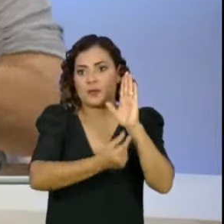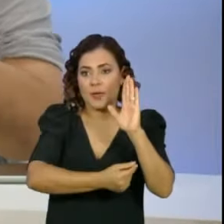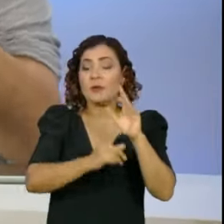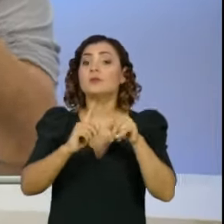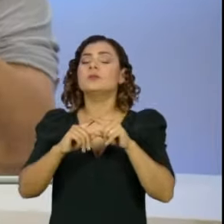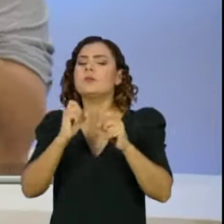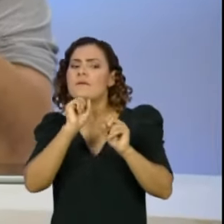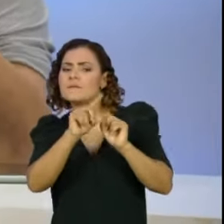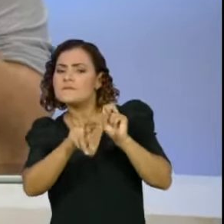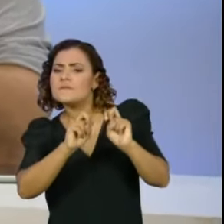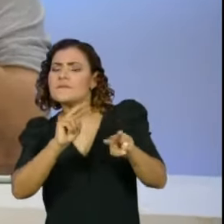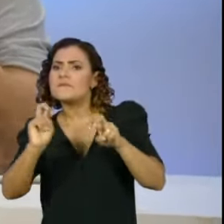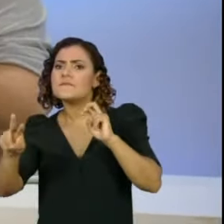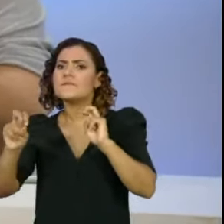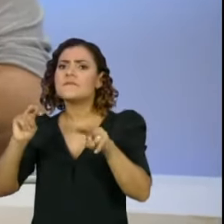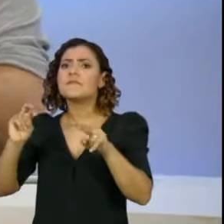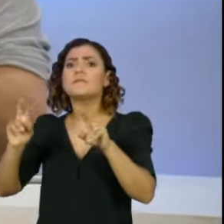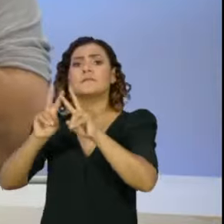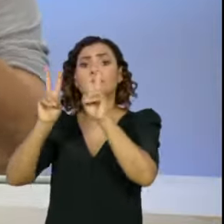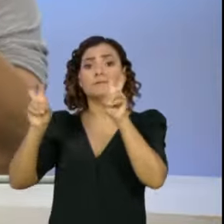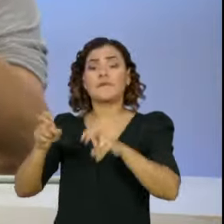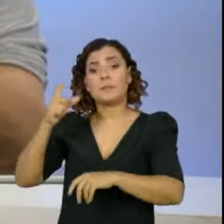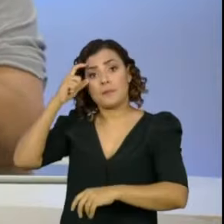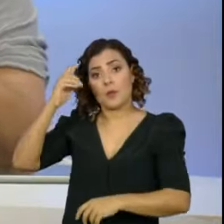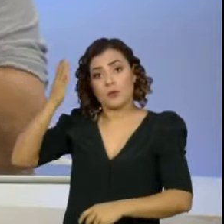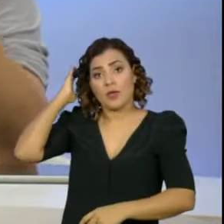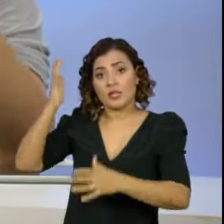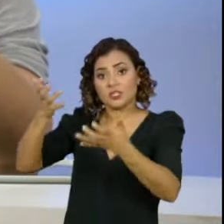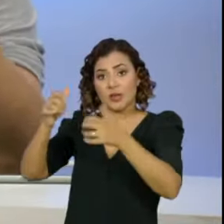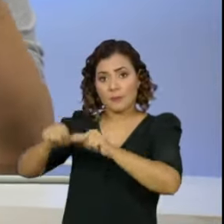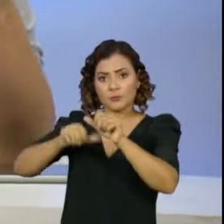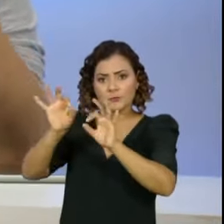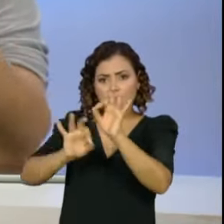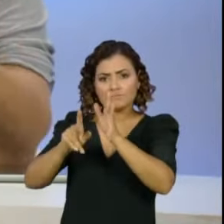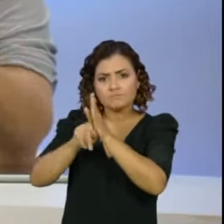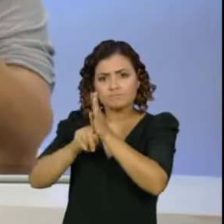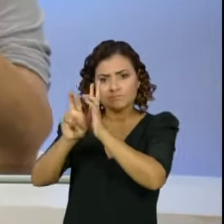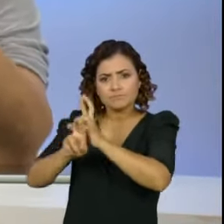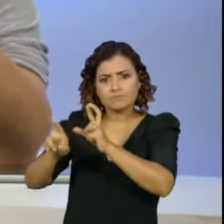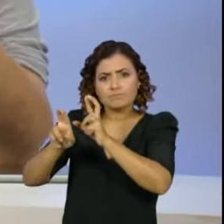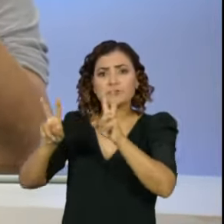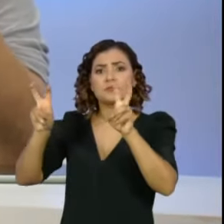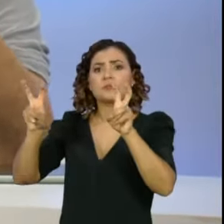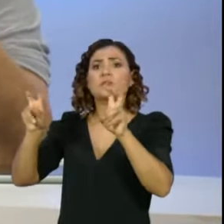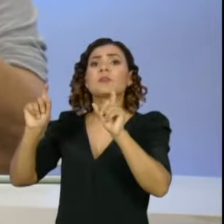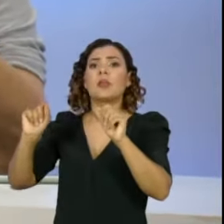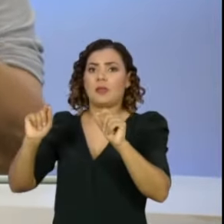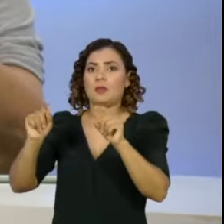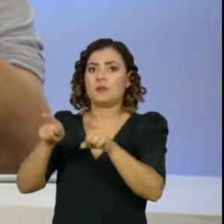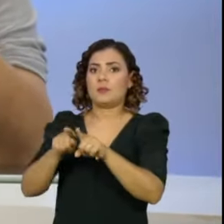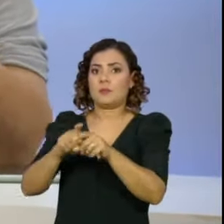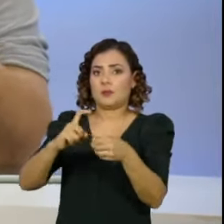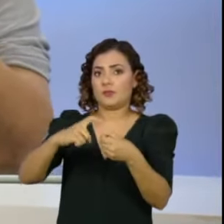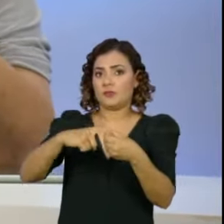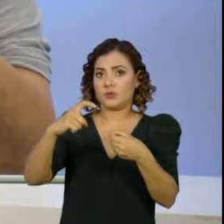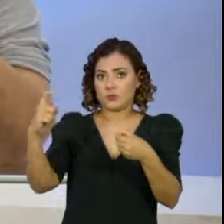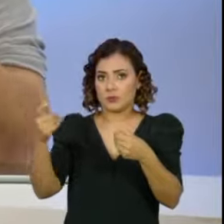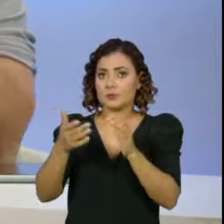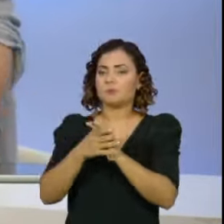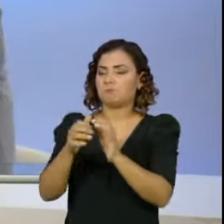Bruno citou, dessa questão que o ministro Paulo Guedes gostaria de ver ali, que não passou, foi a questão da desvinculação.